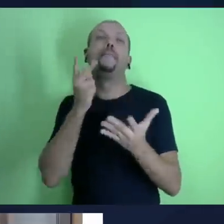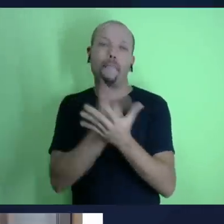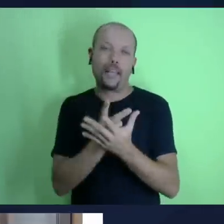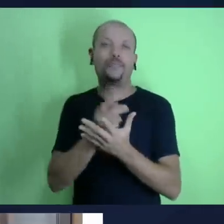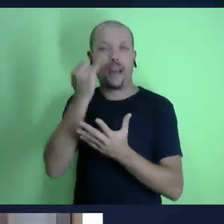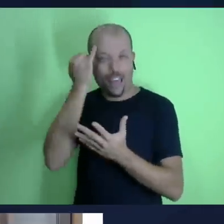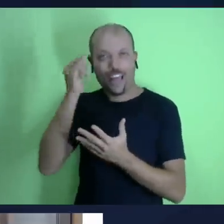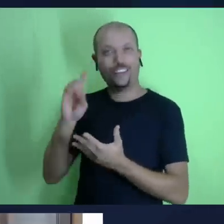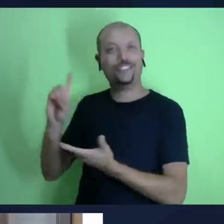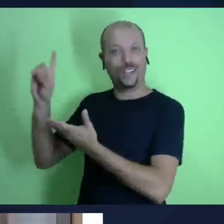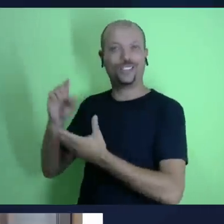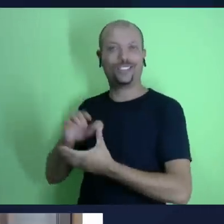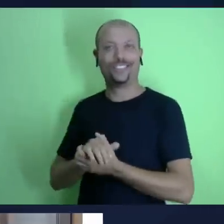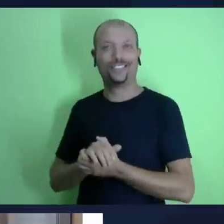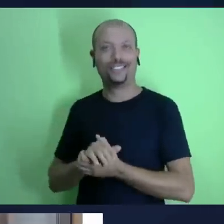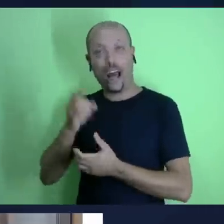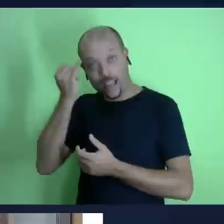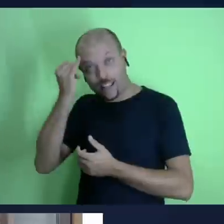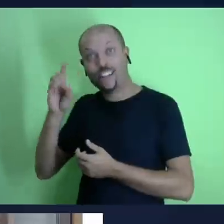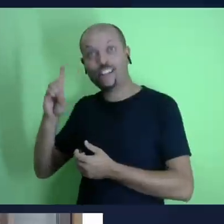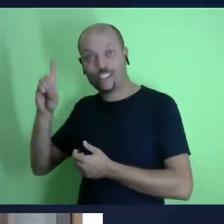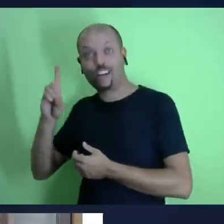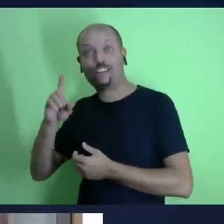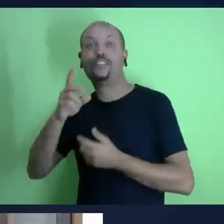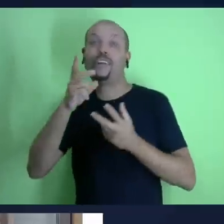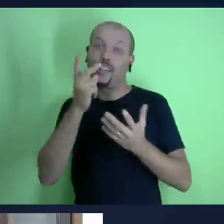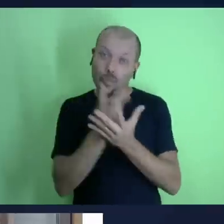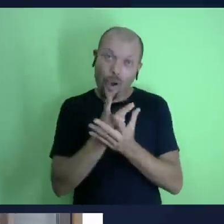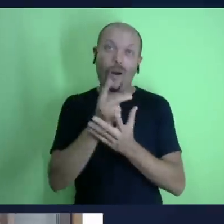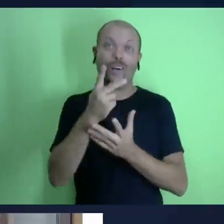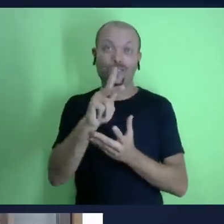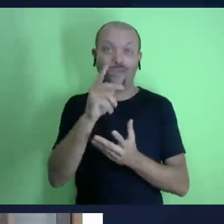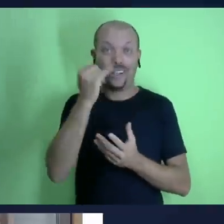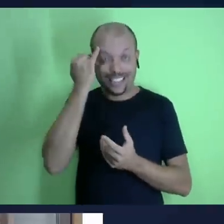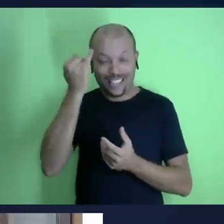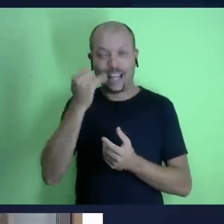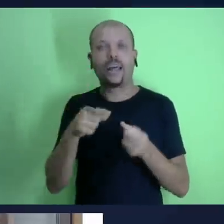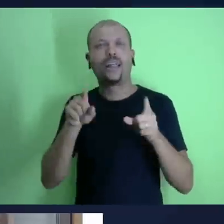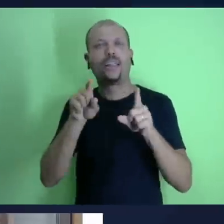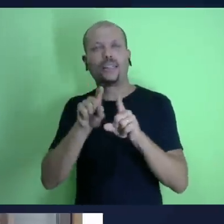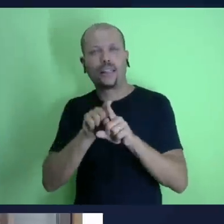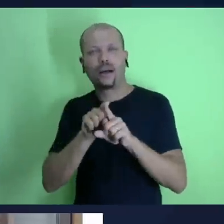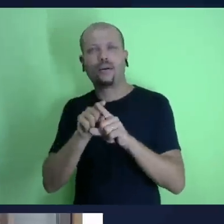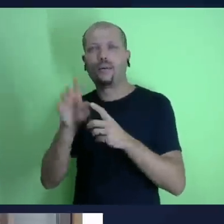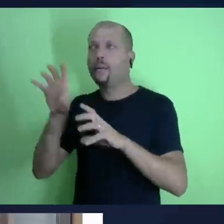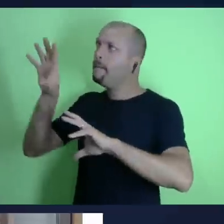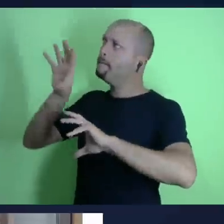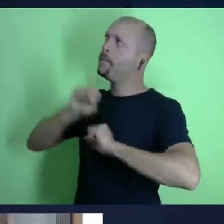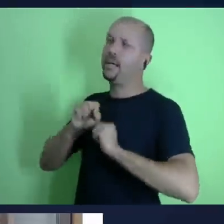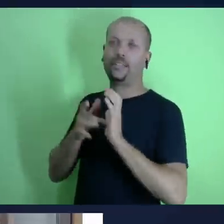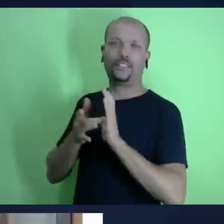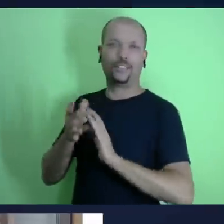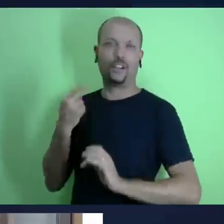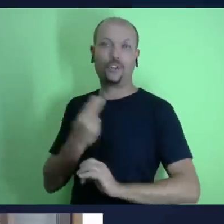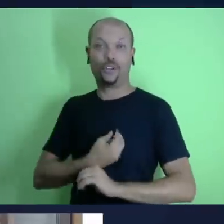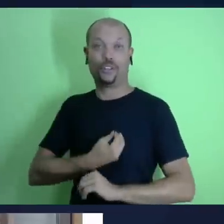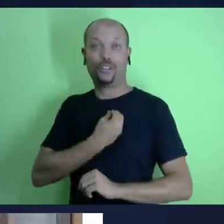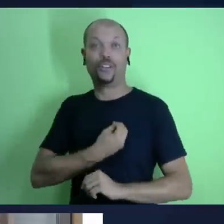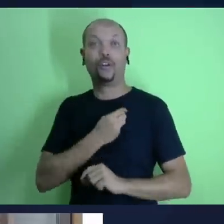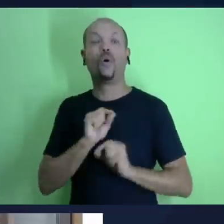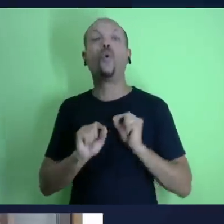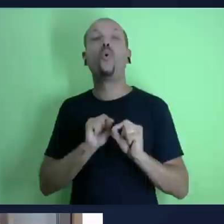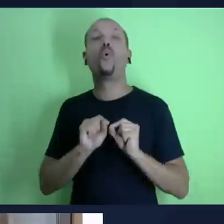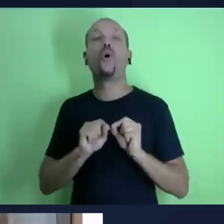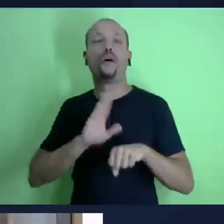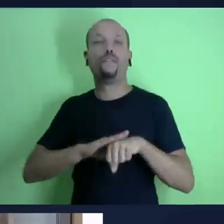que Deus gosta de fazer aquilo que Deus se alegra em